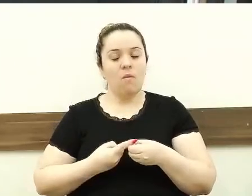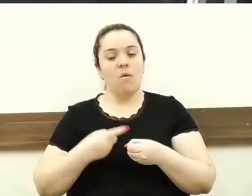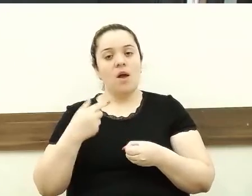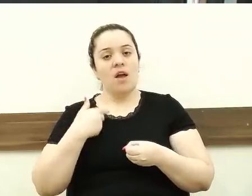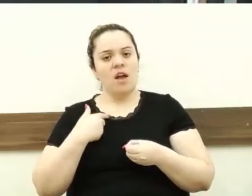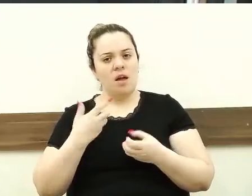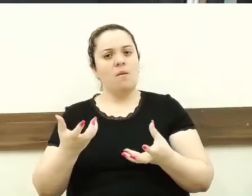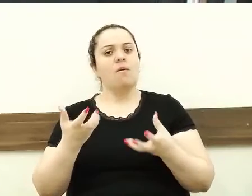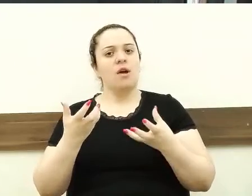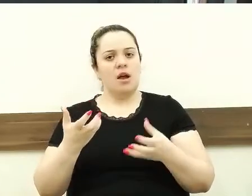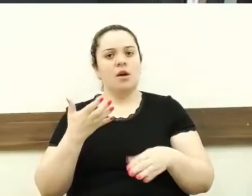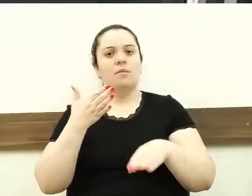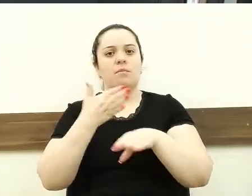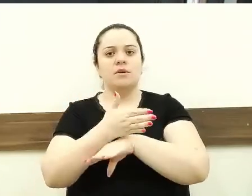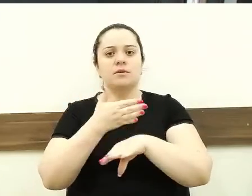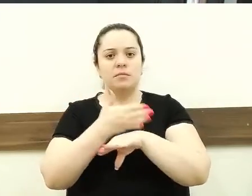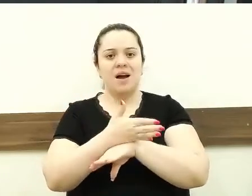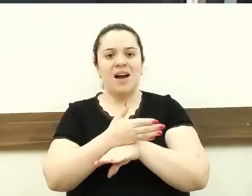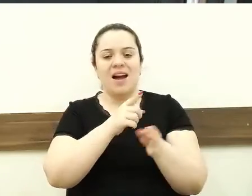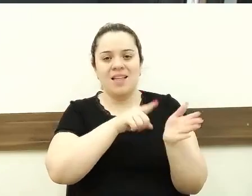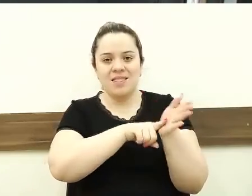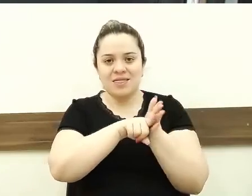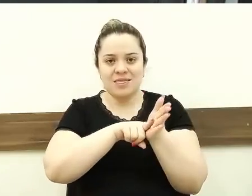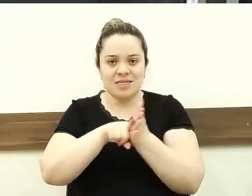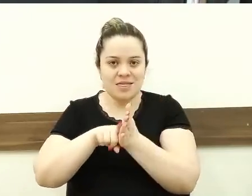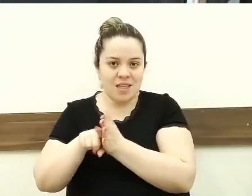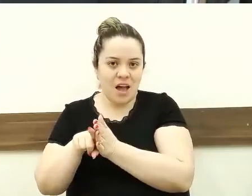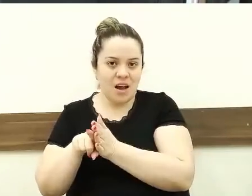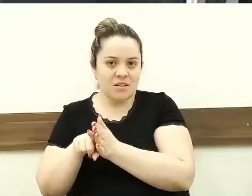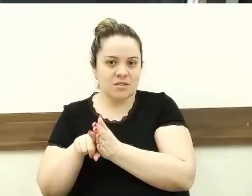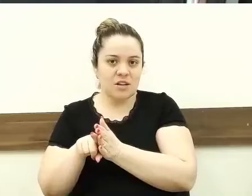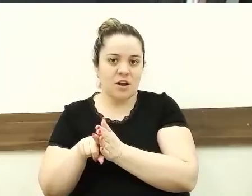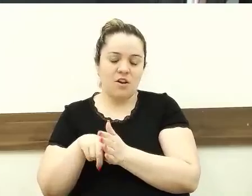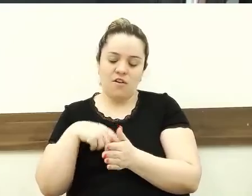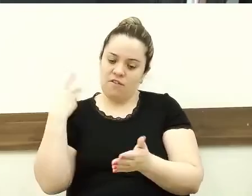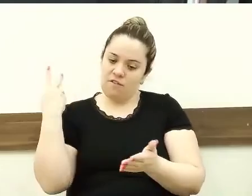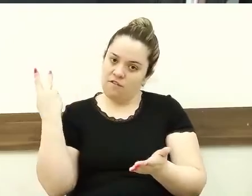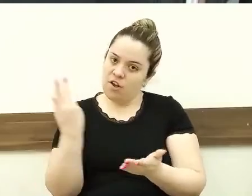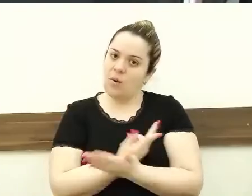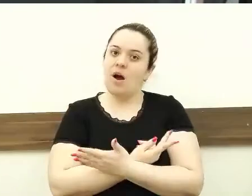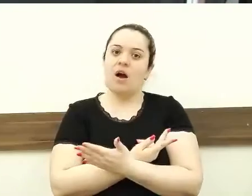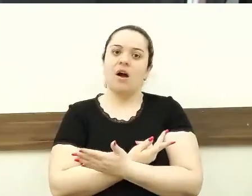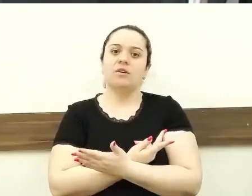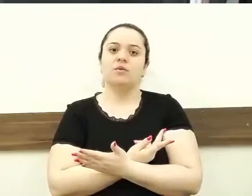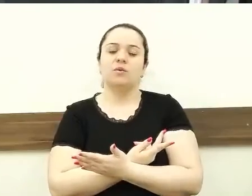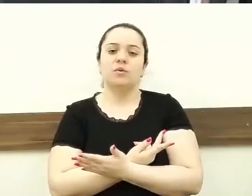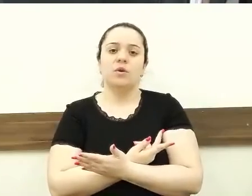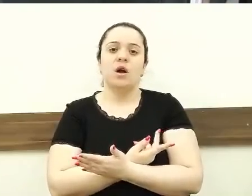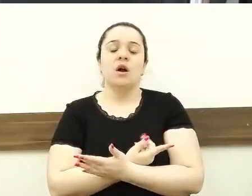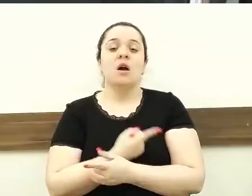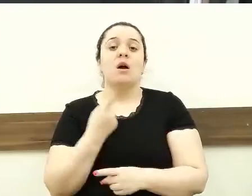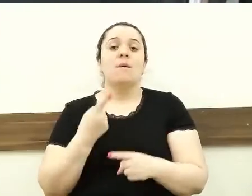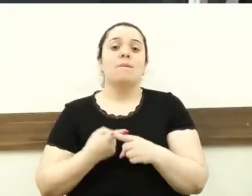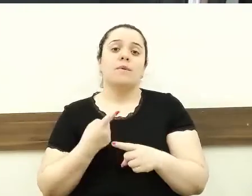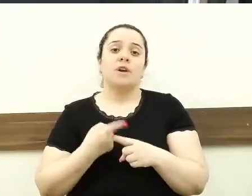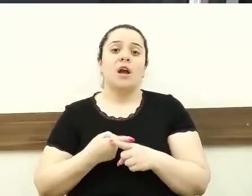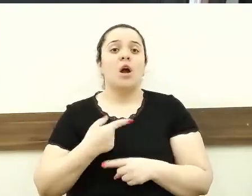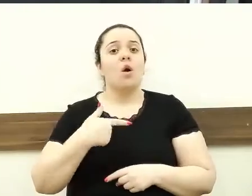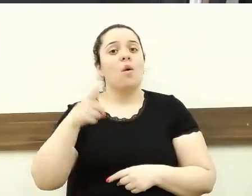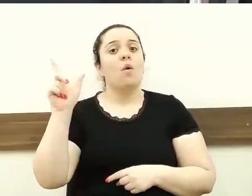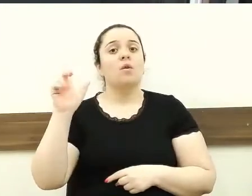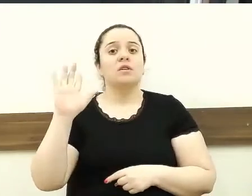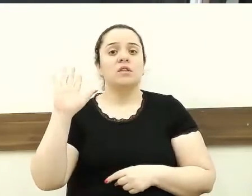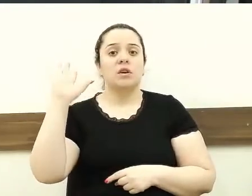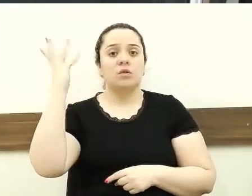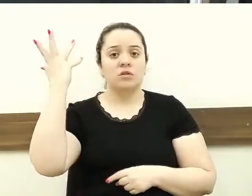quando chegar. Veio errado. Então, vamos reforçar o pedido, porque outra situação que está acontecendo, a